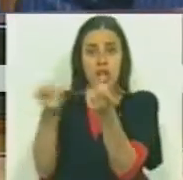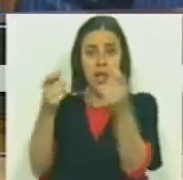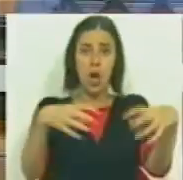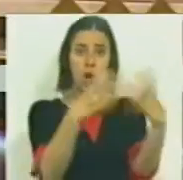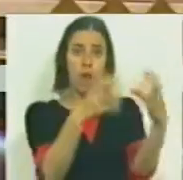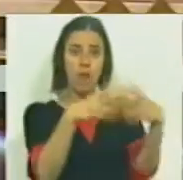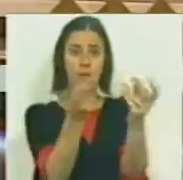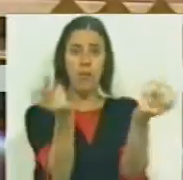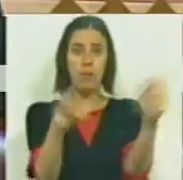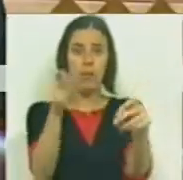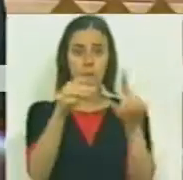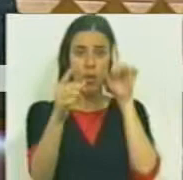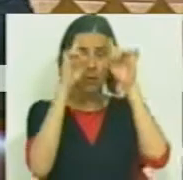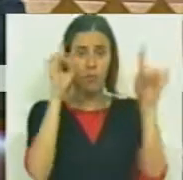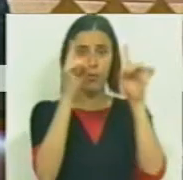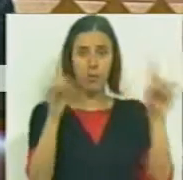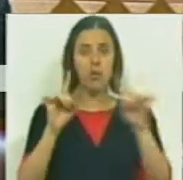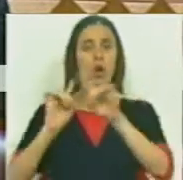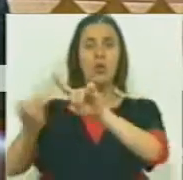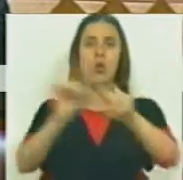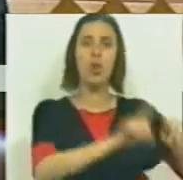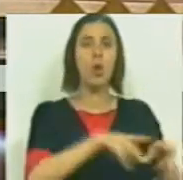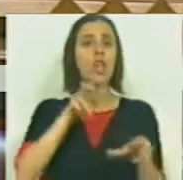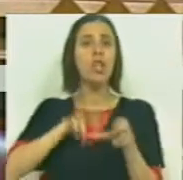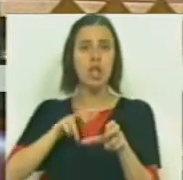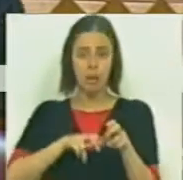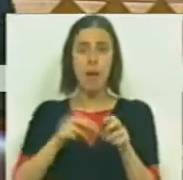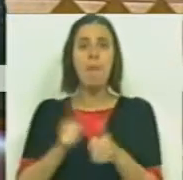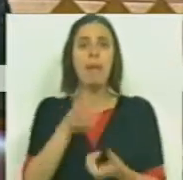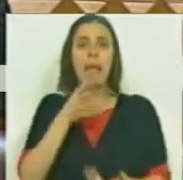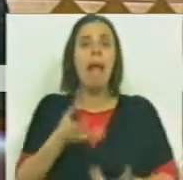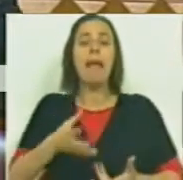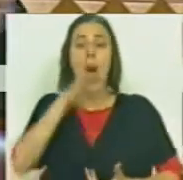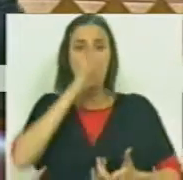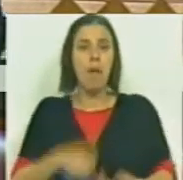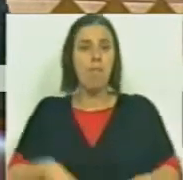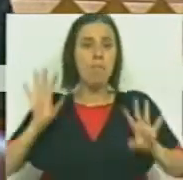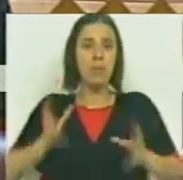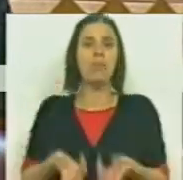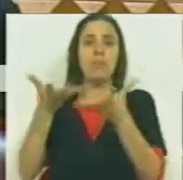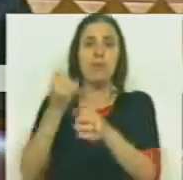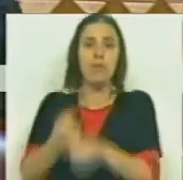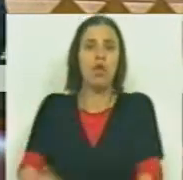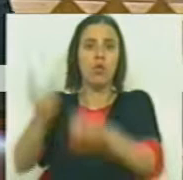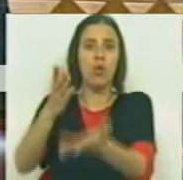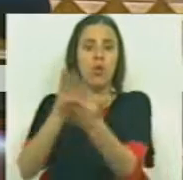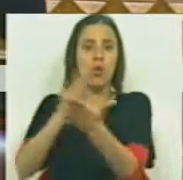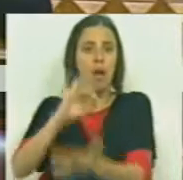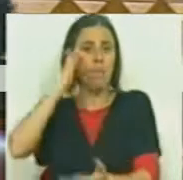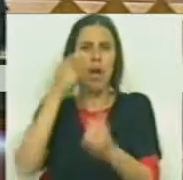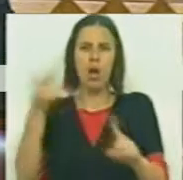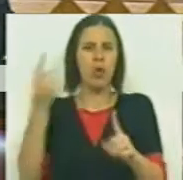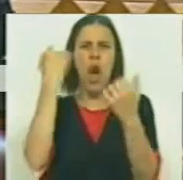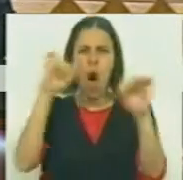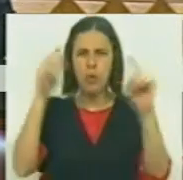gerir os conflitos que vão surgir entre professores das diferentes disciplinas, passando da batata quente da mão do Governo para a mão das escolas e prejudicando a qualidade.